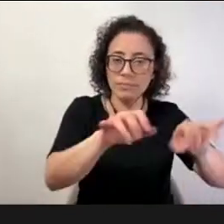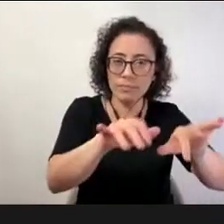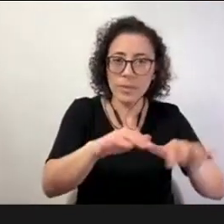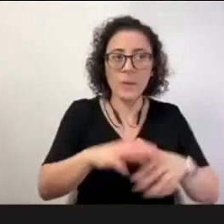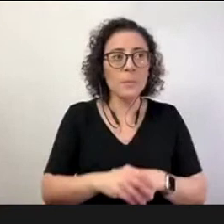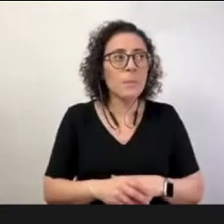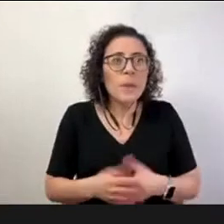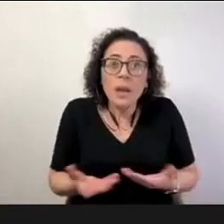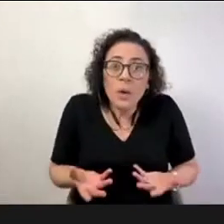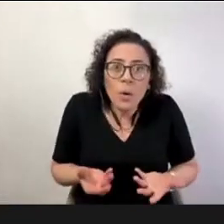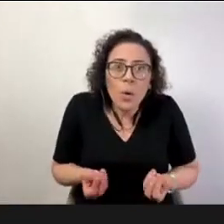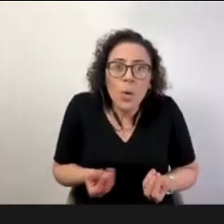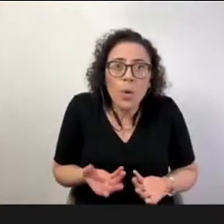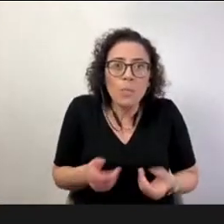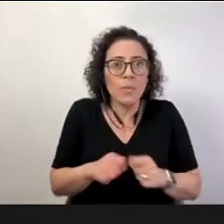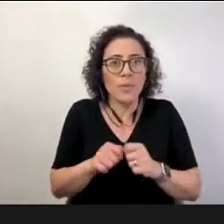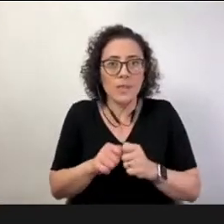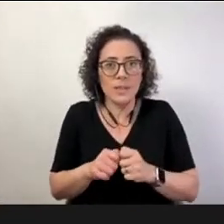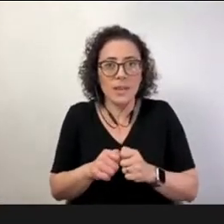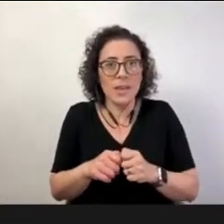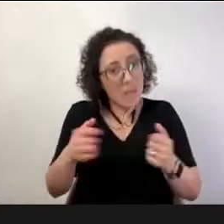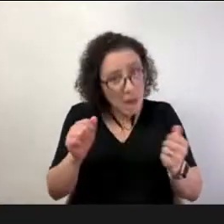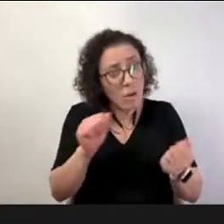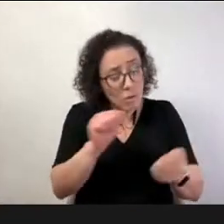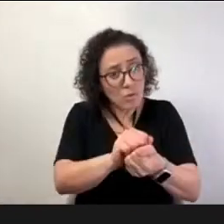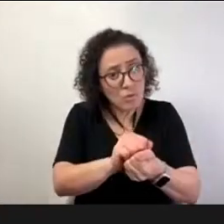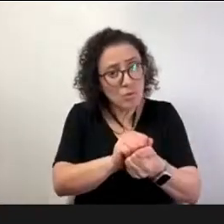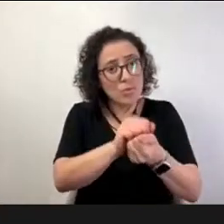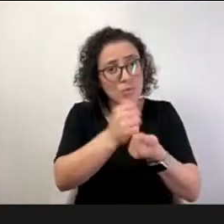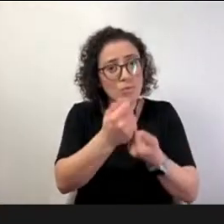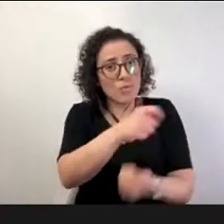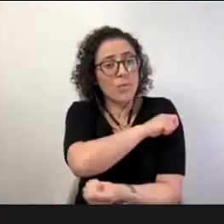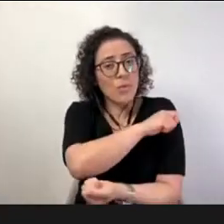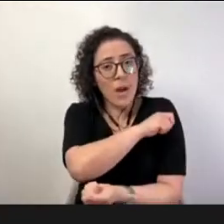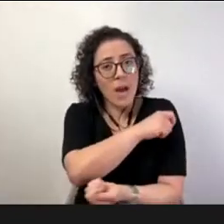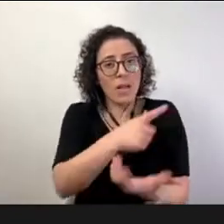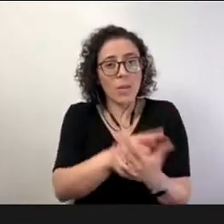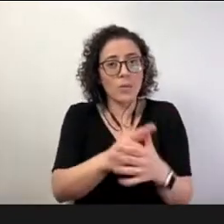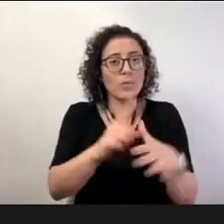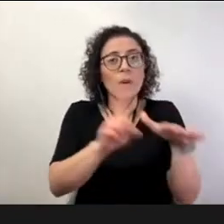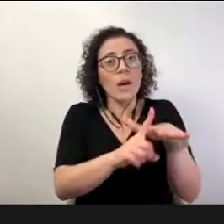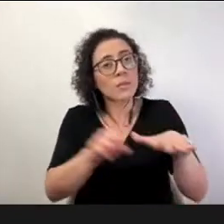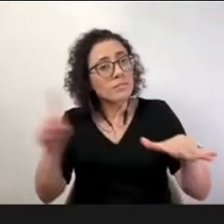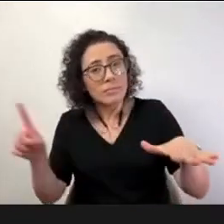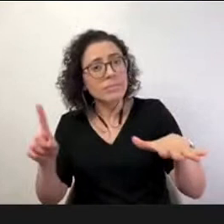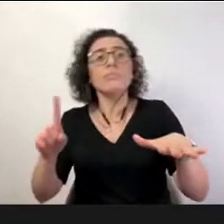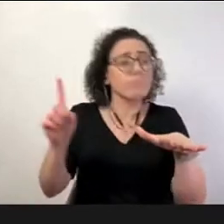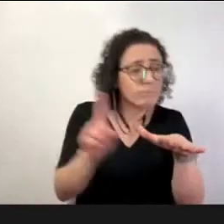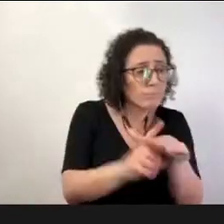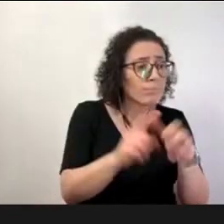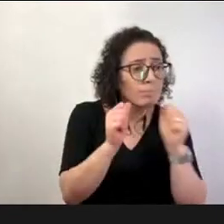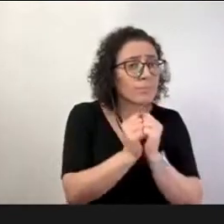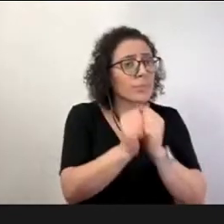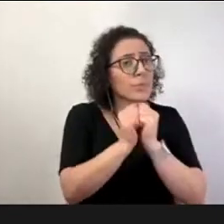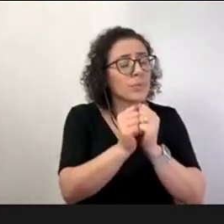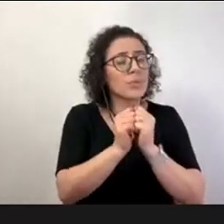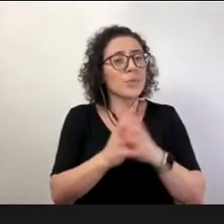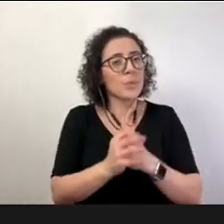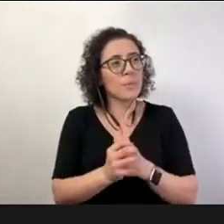é ali com o aluno sim né então dessa urgência da gente estar ali se desenvolvendo nas metodologias ativas